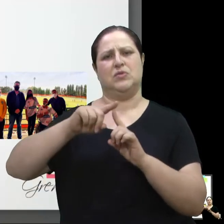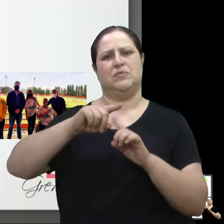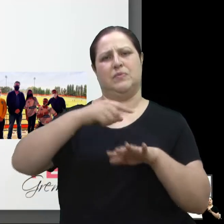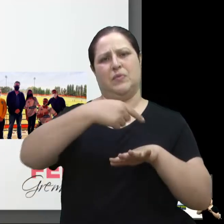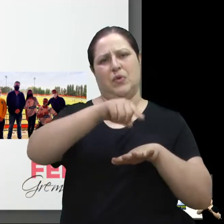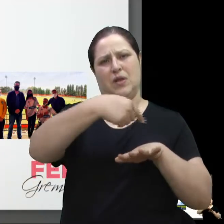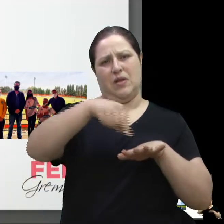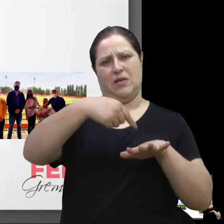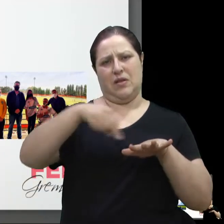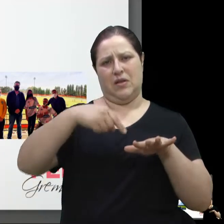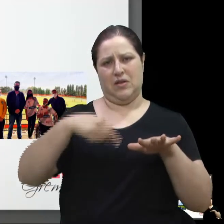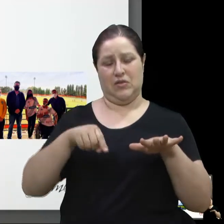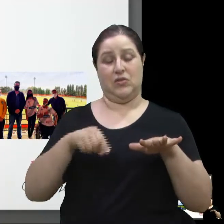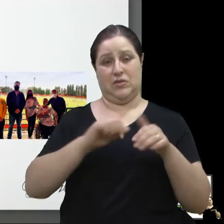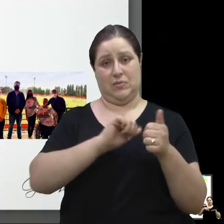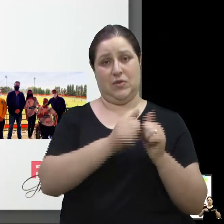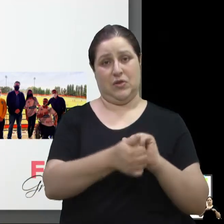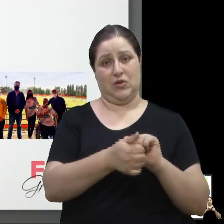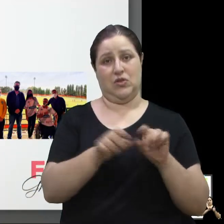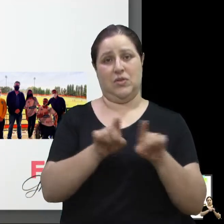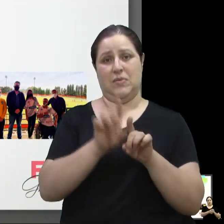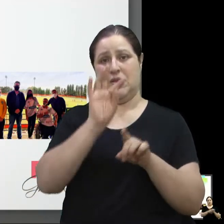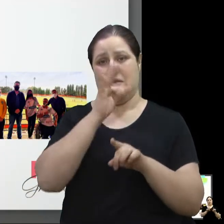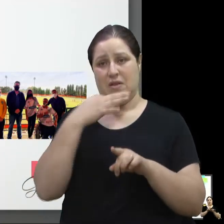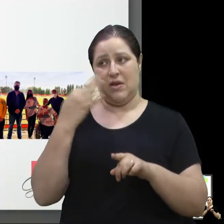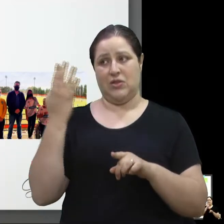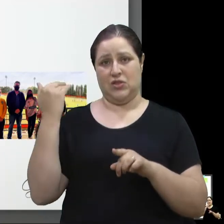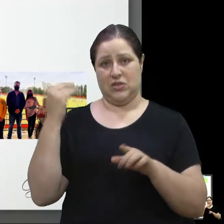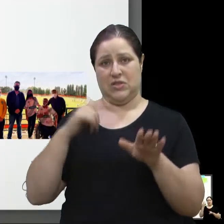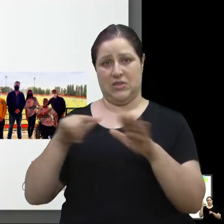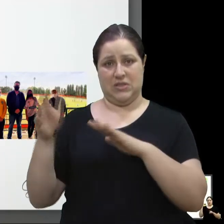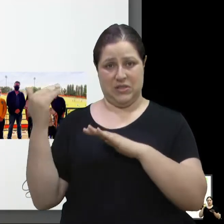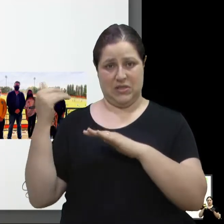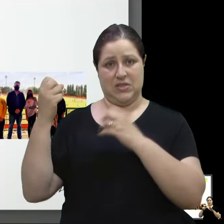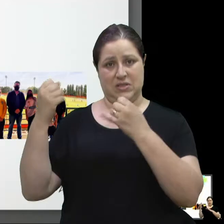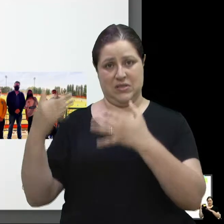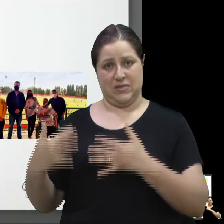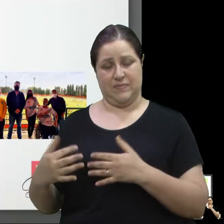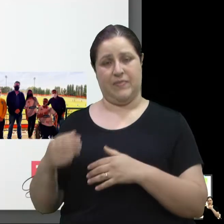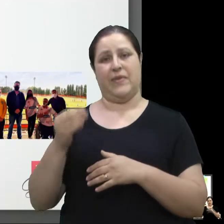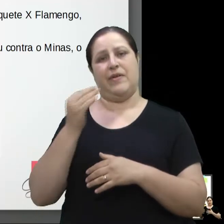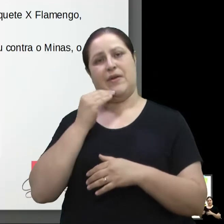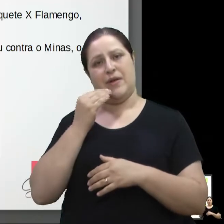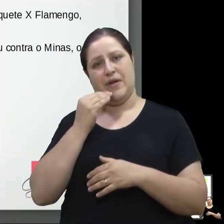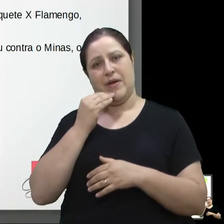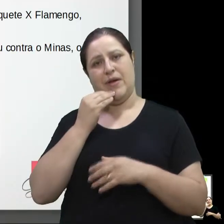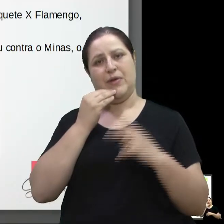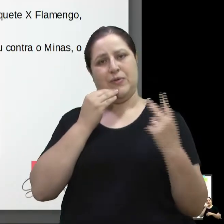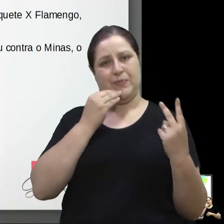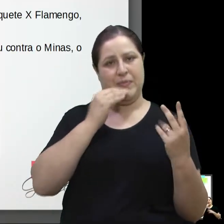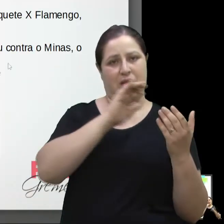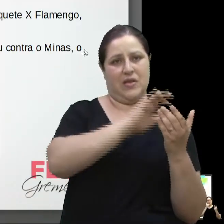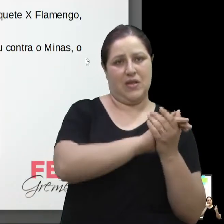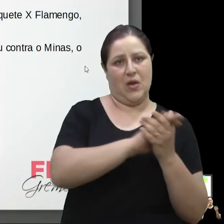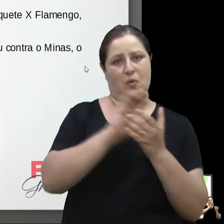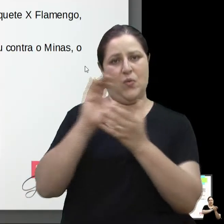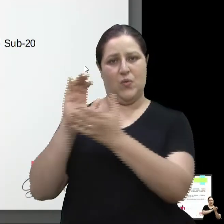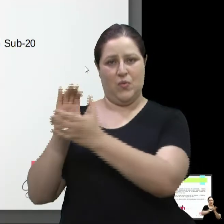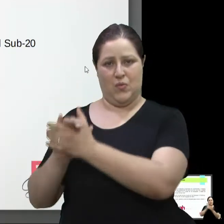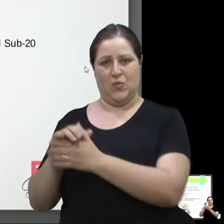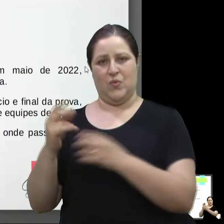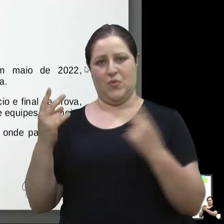trouxe também. A gente, obviamente, que esses casais buscam estádios, eles têm uma procura específica.